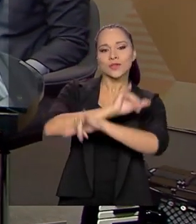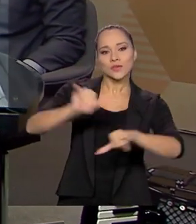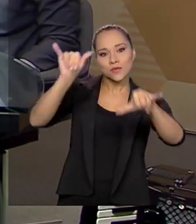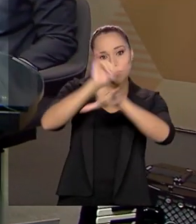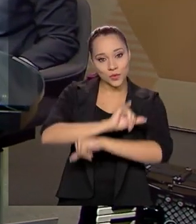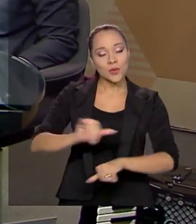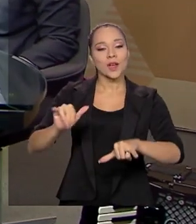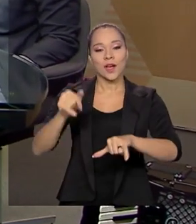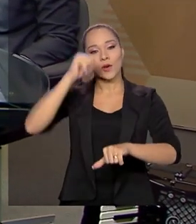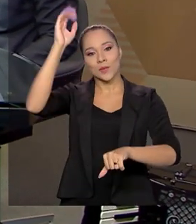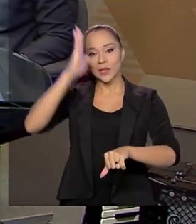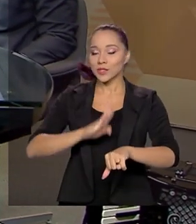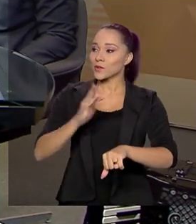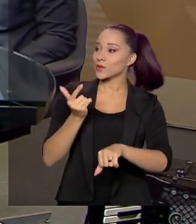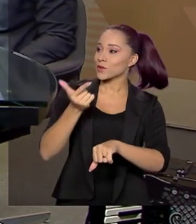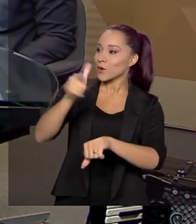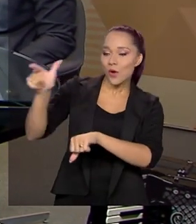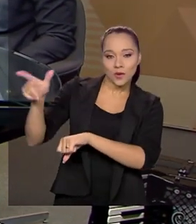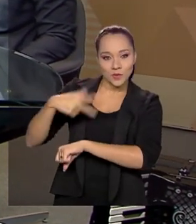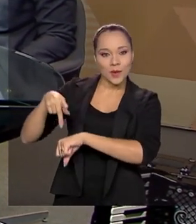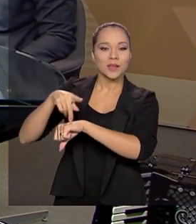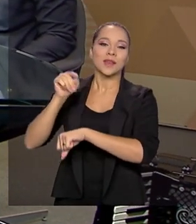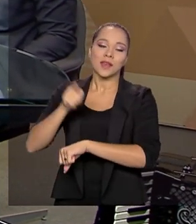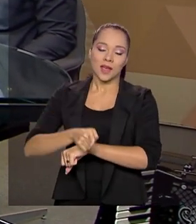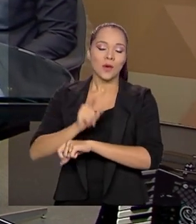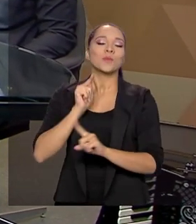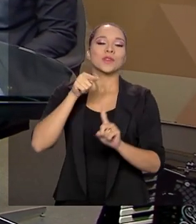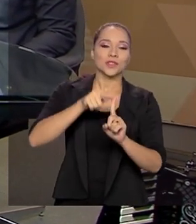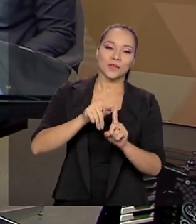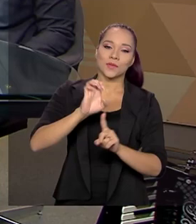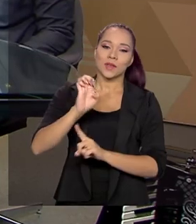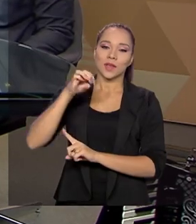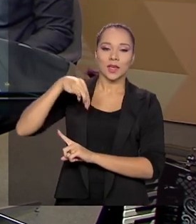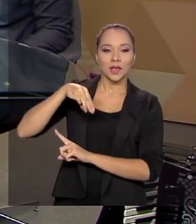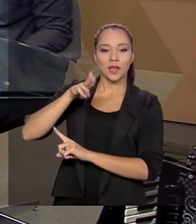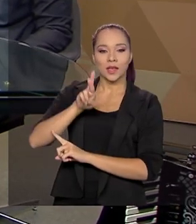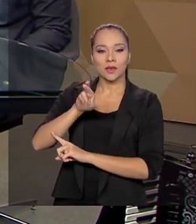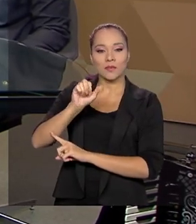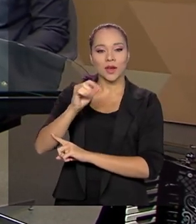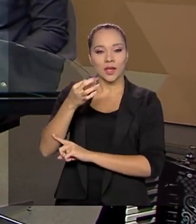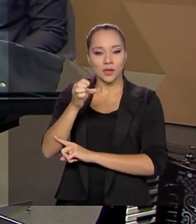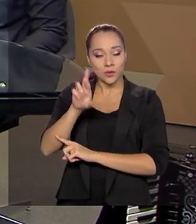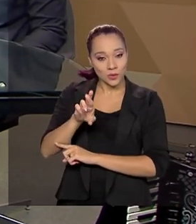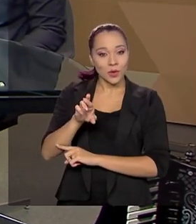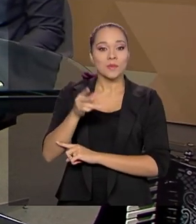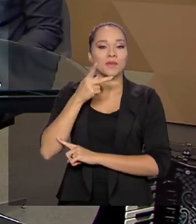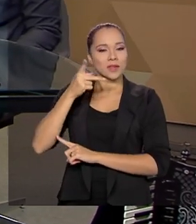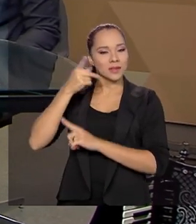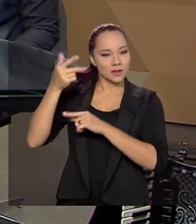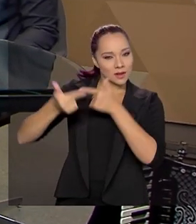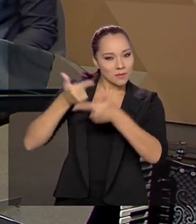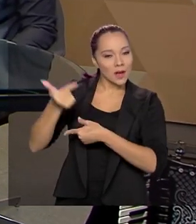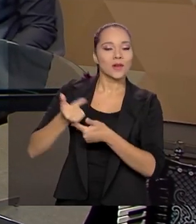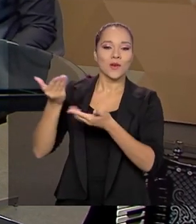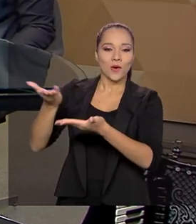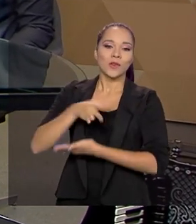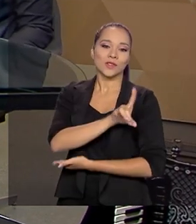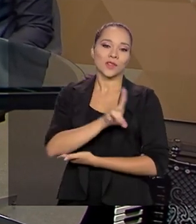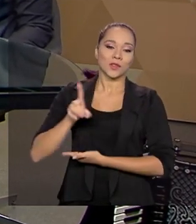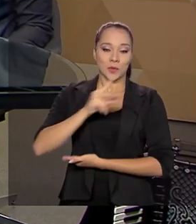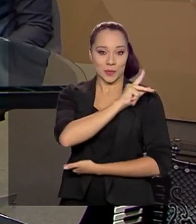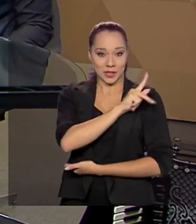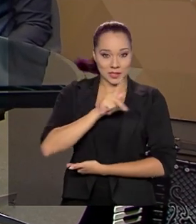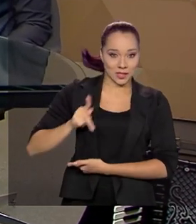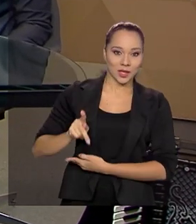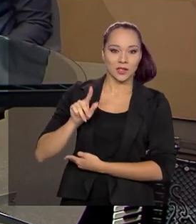promover nosso país no exterior é a missão da Embratur. Para falar sobre esse trabalho, recebo hoje o diretor-presidente do